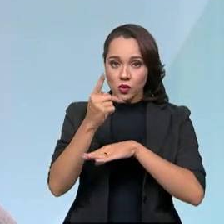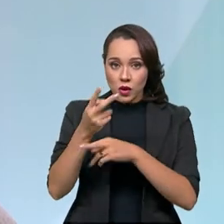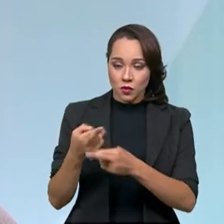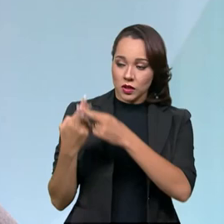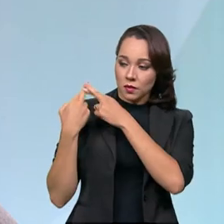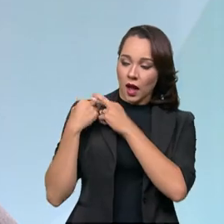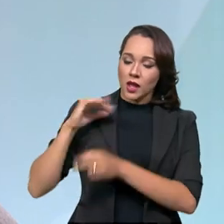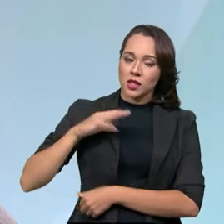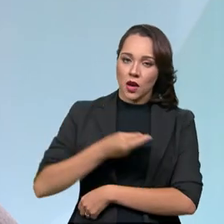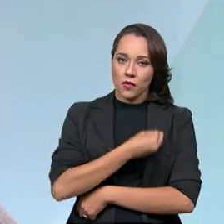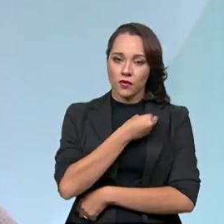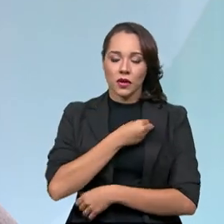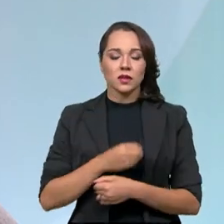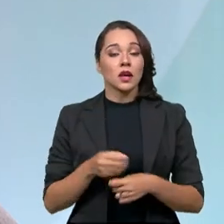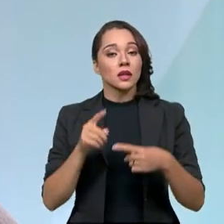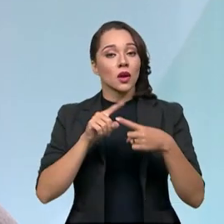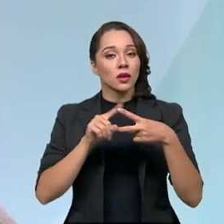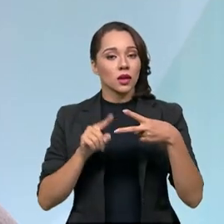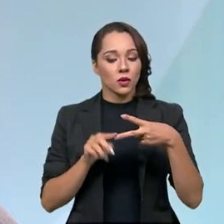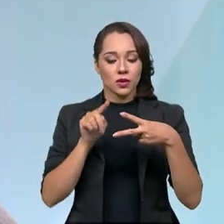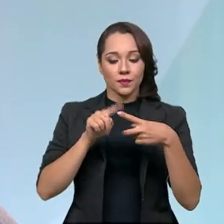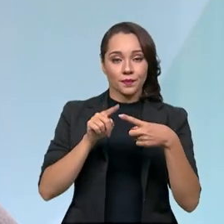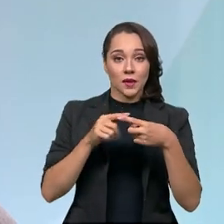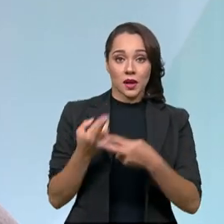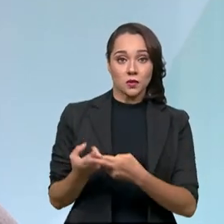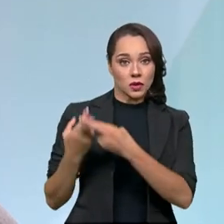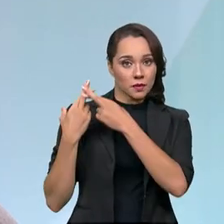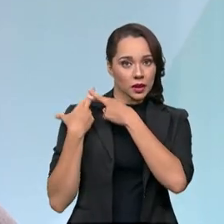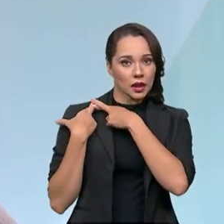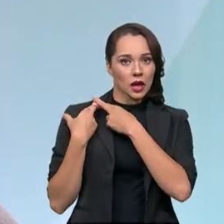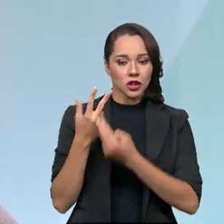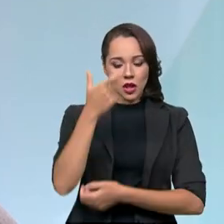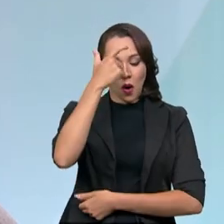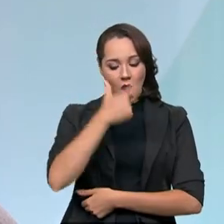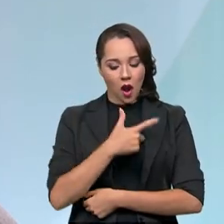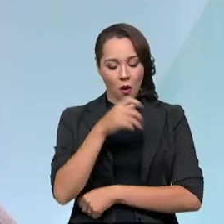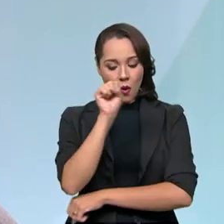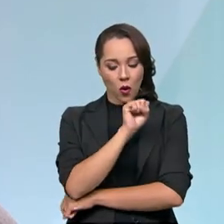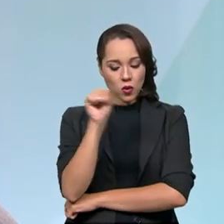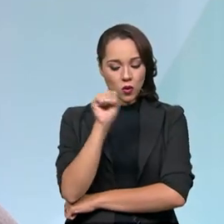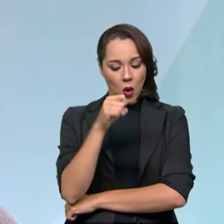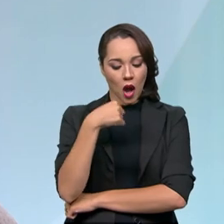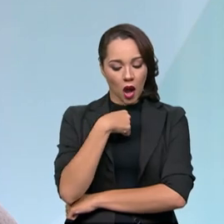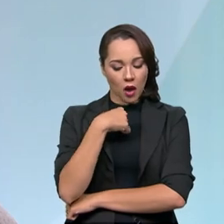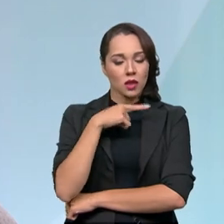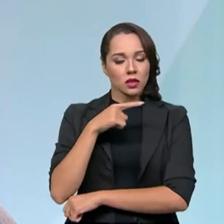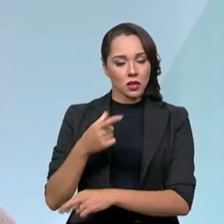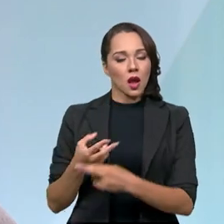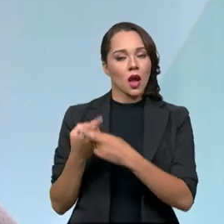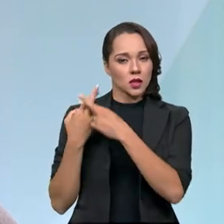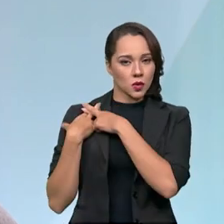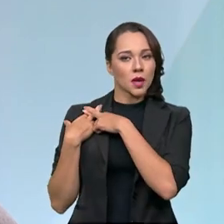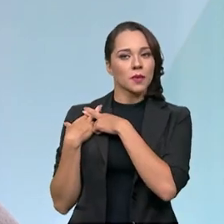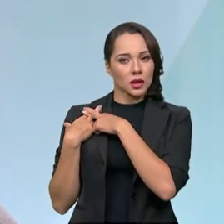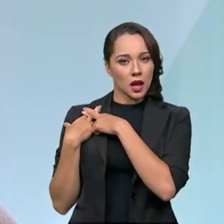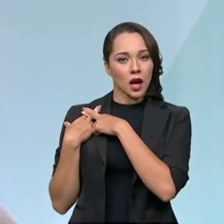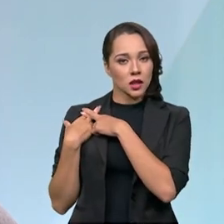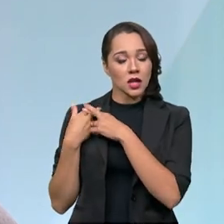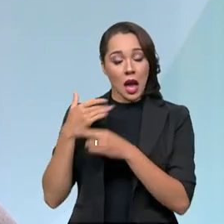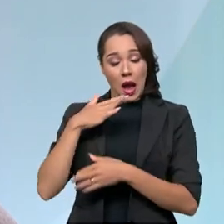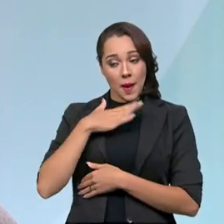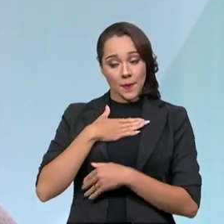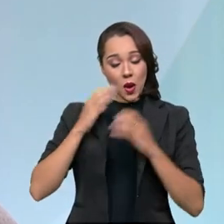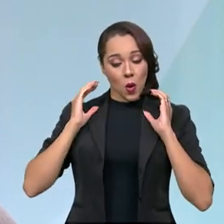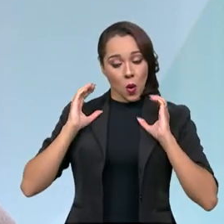aí dois pontos, a questão da responsabilidade, então o condutor se enxergar, olha, eu tenho uma parcela de responsáveis, a minha